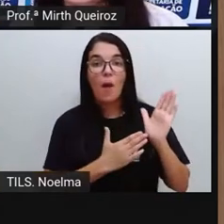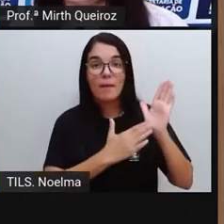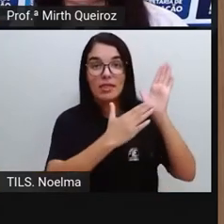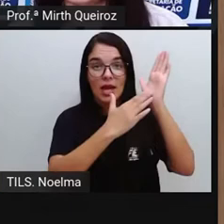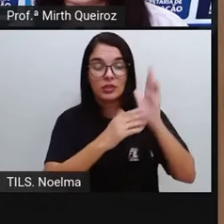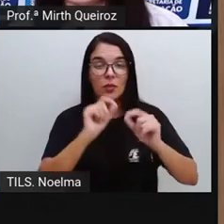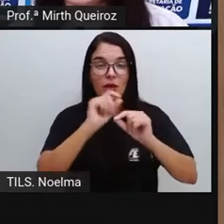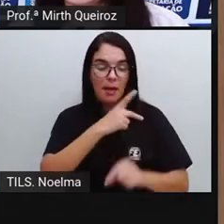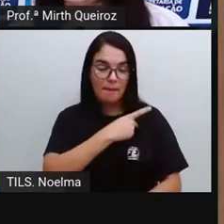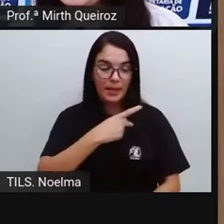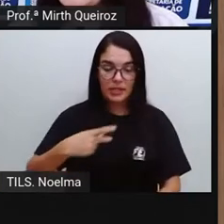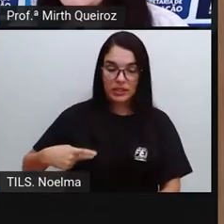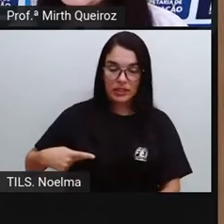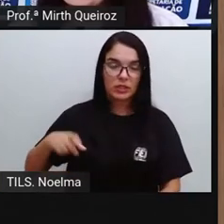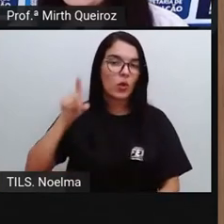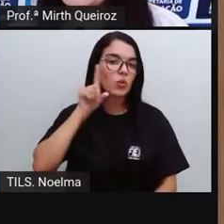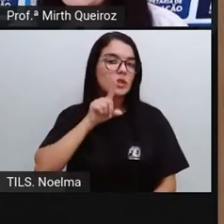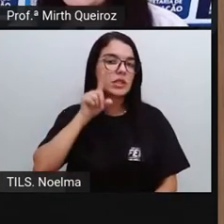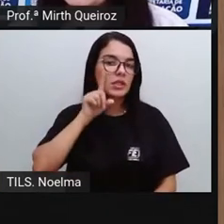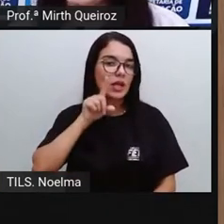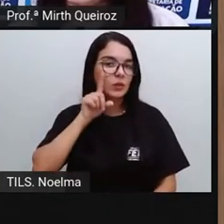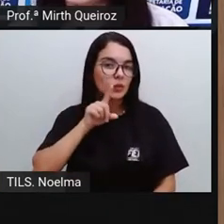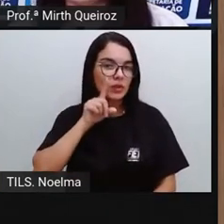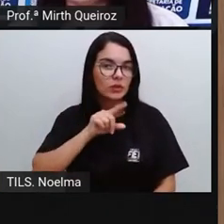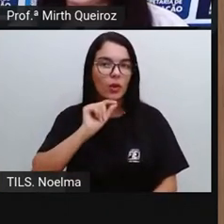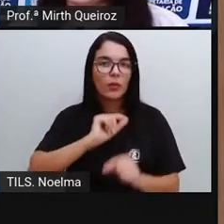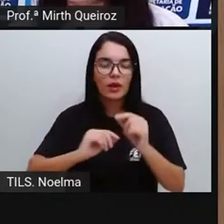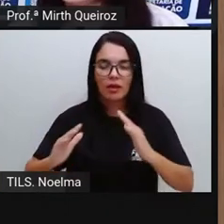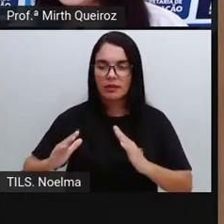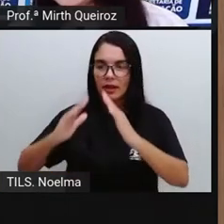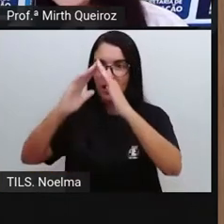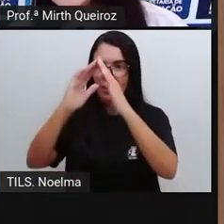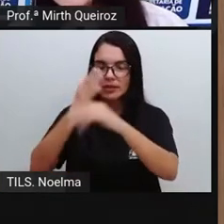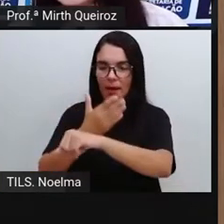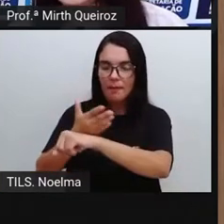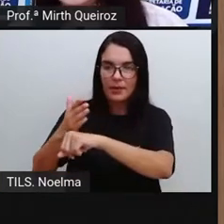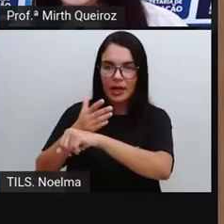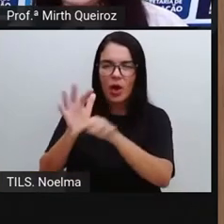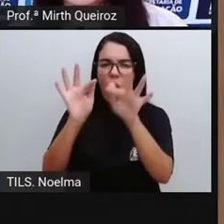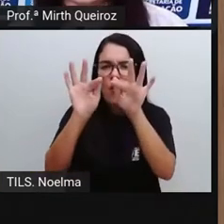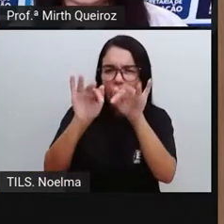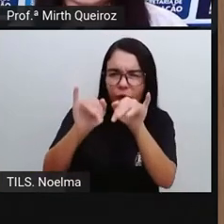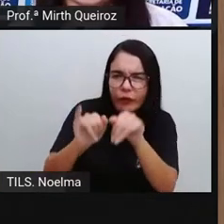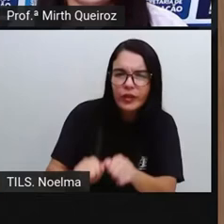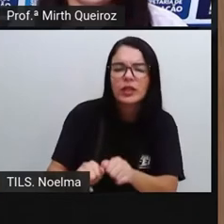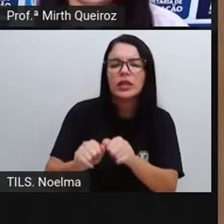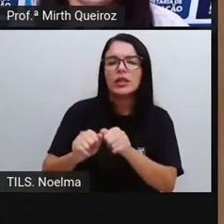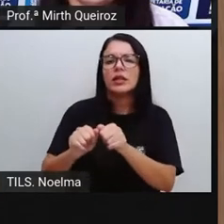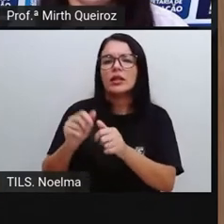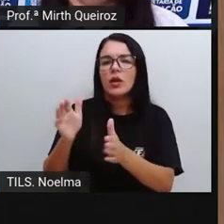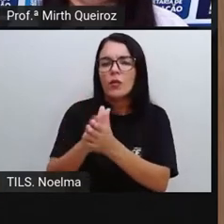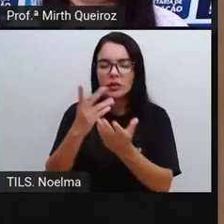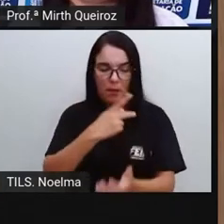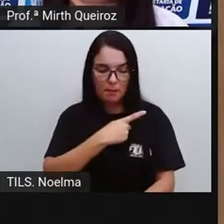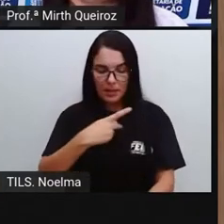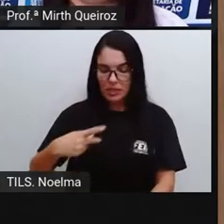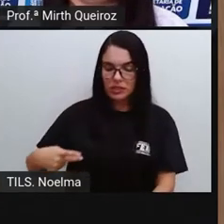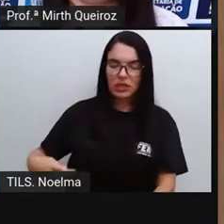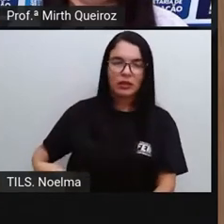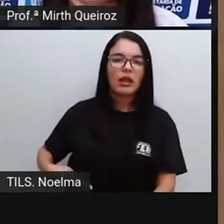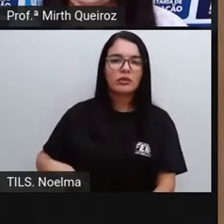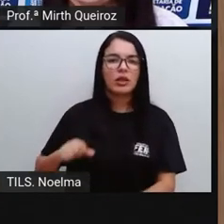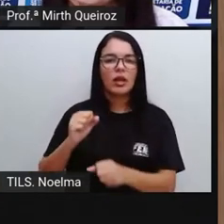Obama, ele entregou na Casa Branca durante o final do mandato de Barack Obama, em novembro de